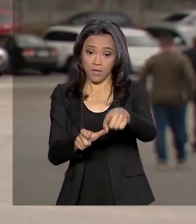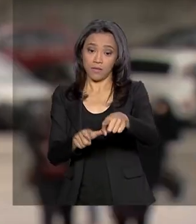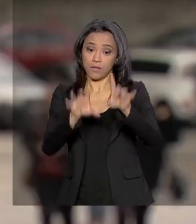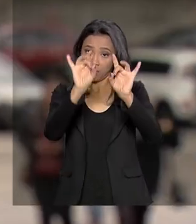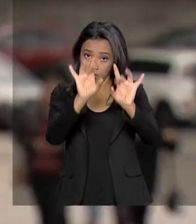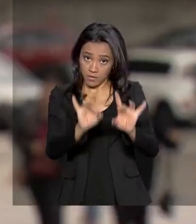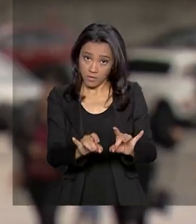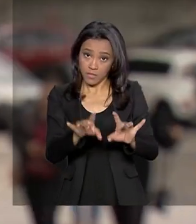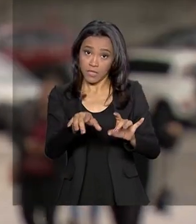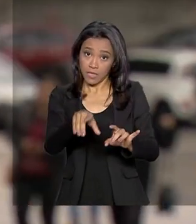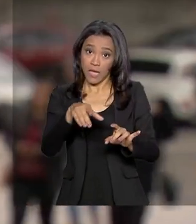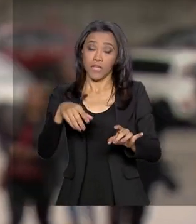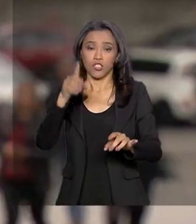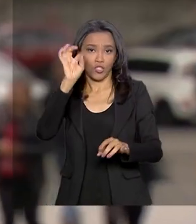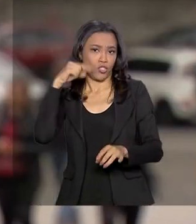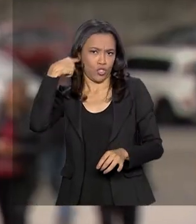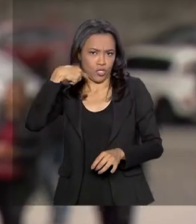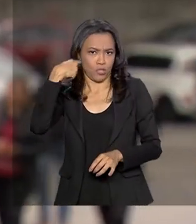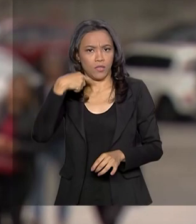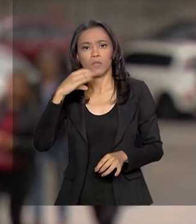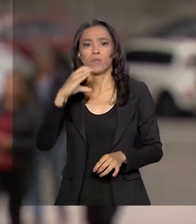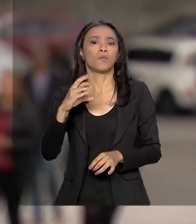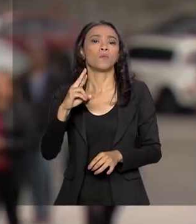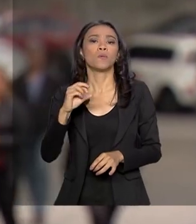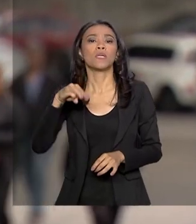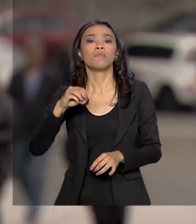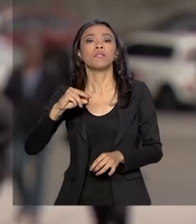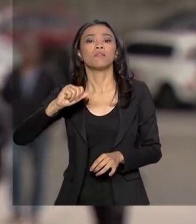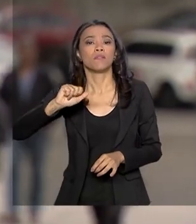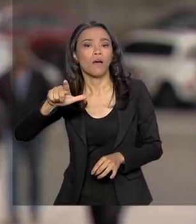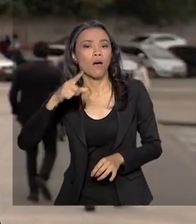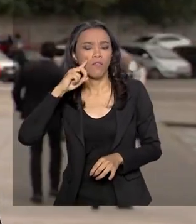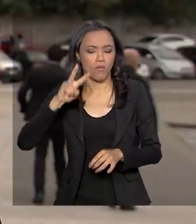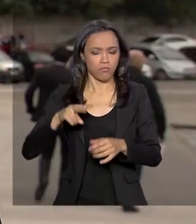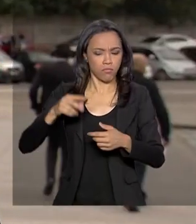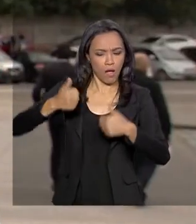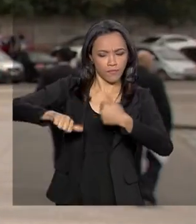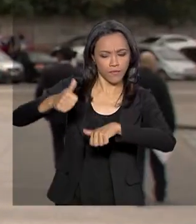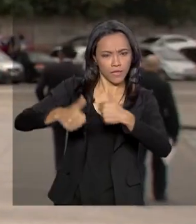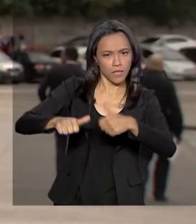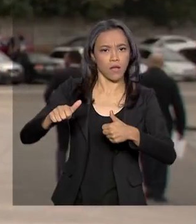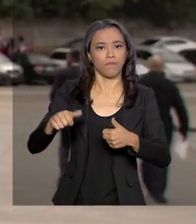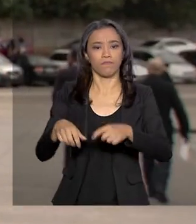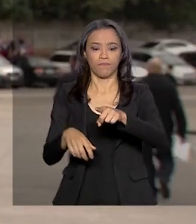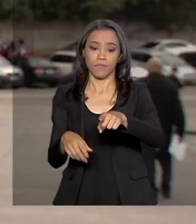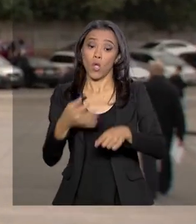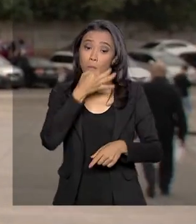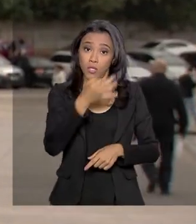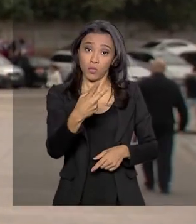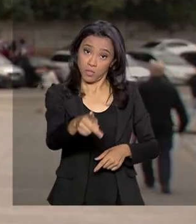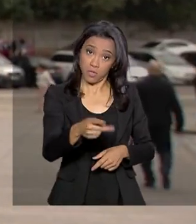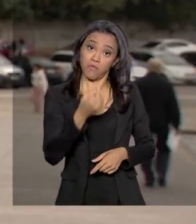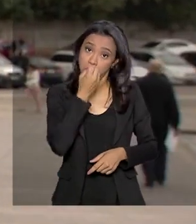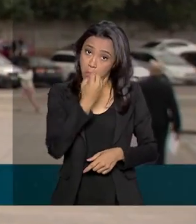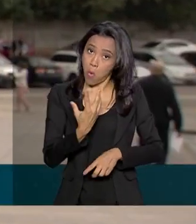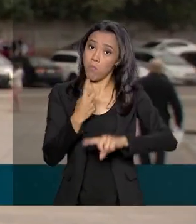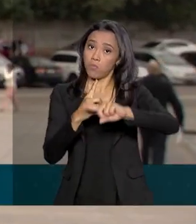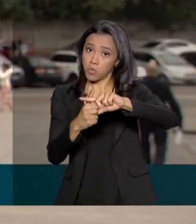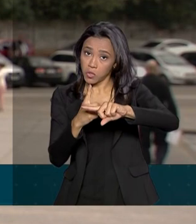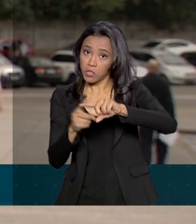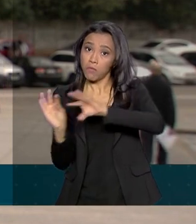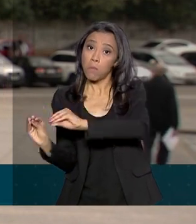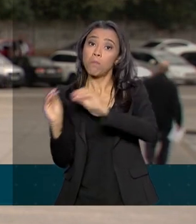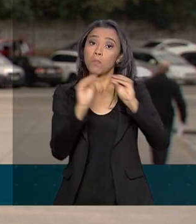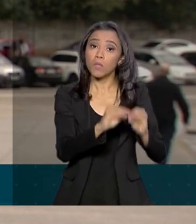criminal, as mudanças vão aperfeiçoar as investigações do Conselho. Na minha visão, foi um ponto positivo. Eu acho que isso pode agregar bem na